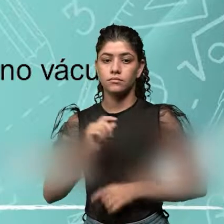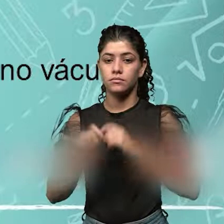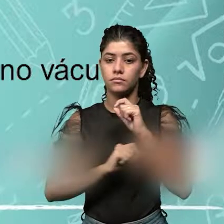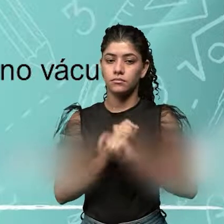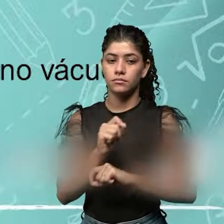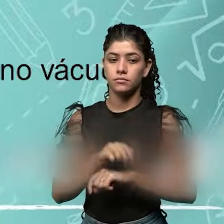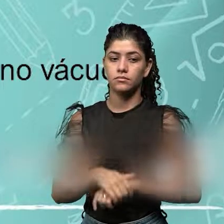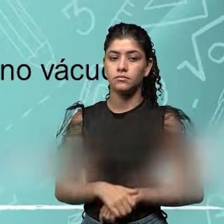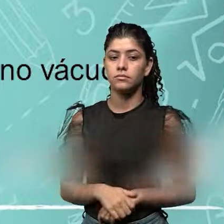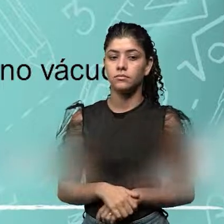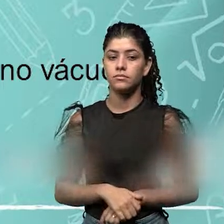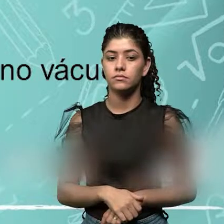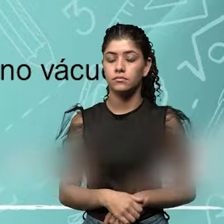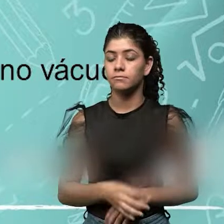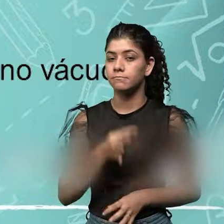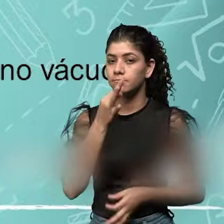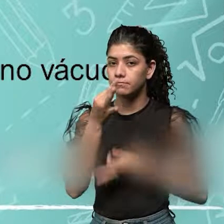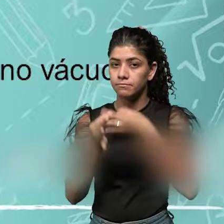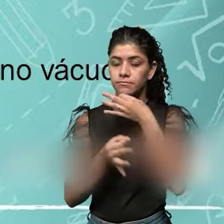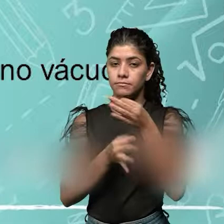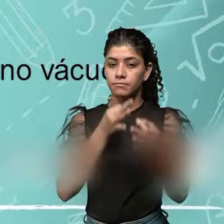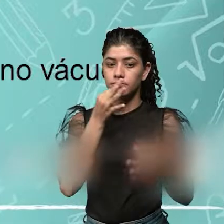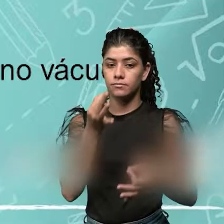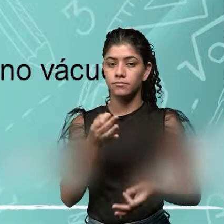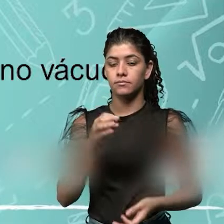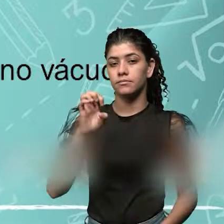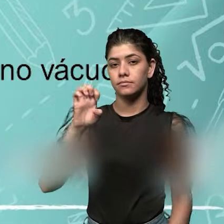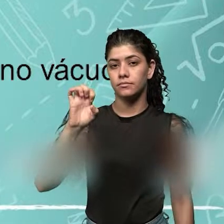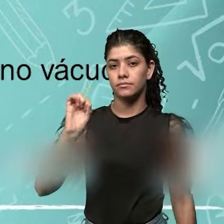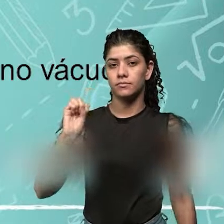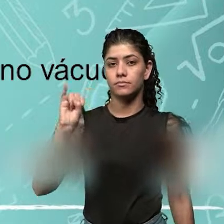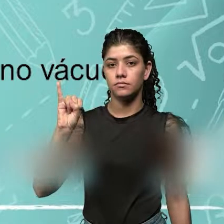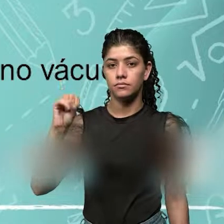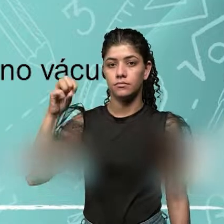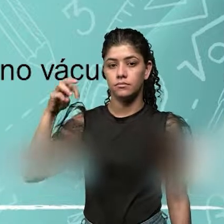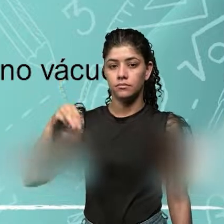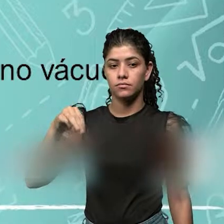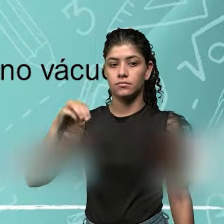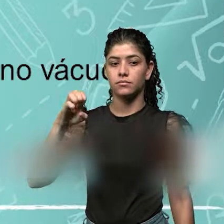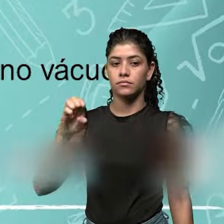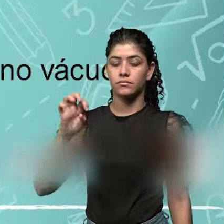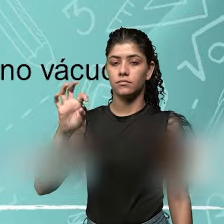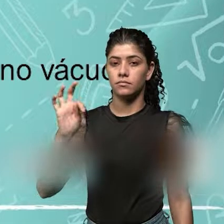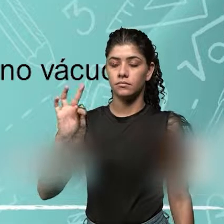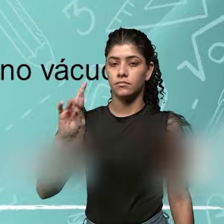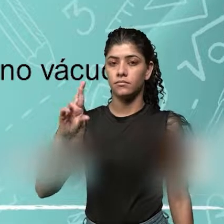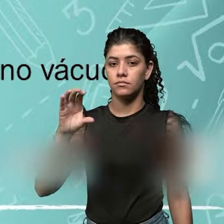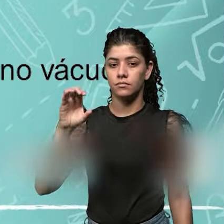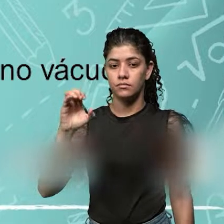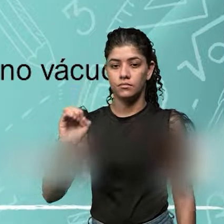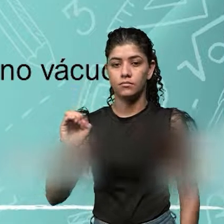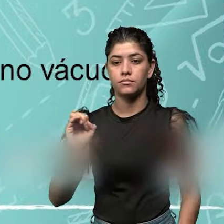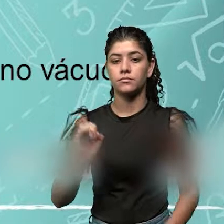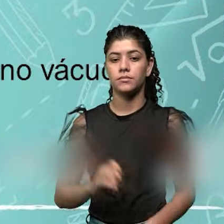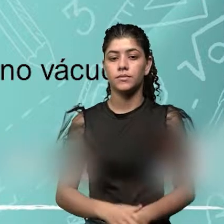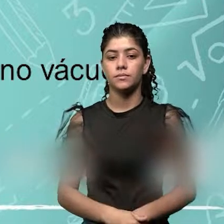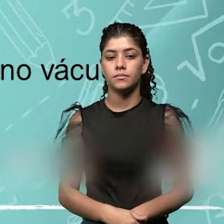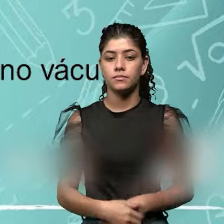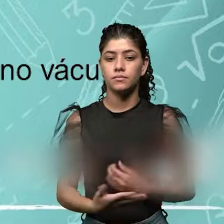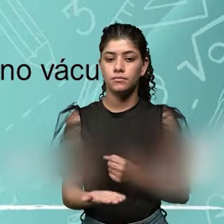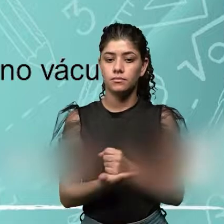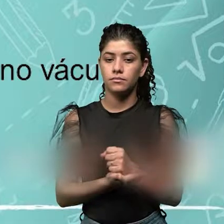recomendado pelo Inmetro, Instituto Nacional de Metrologia, Normalização